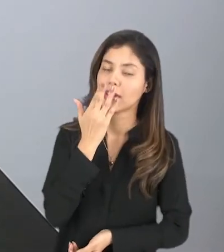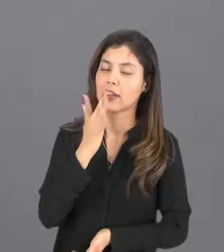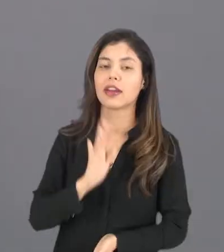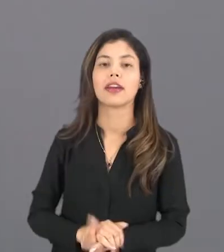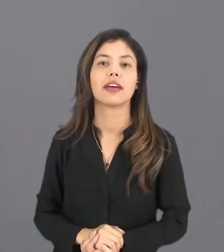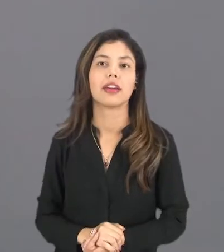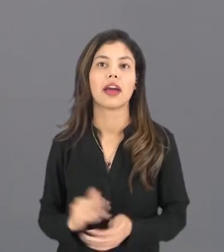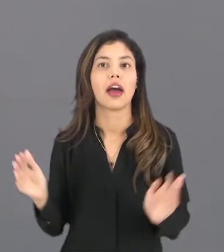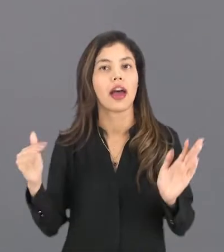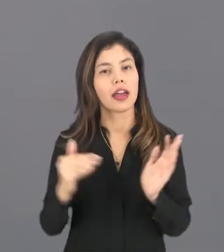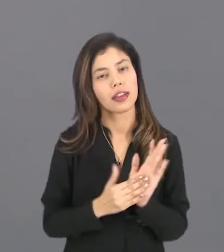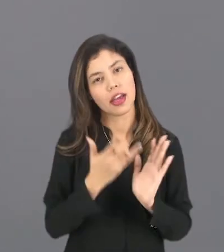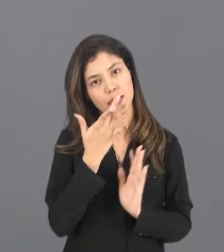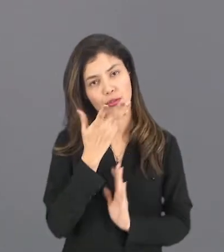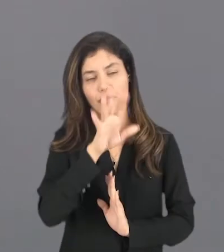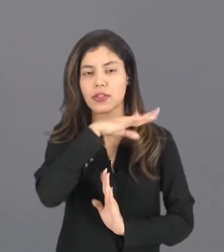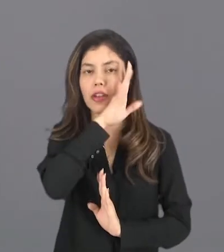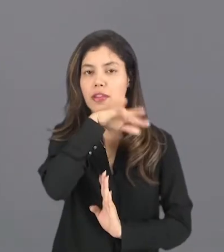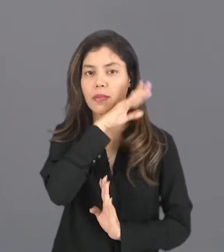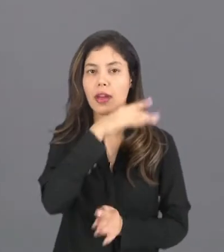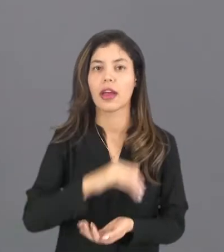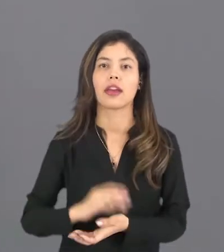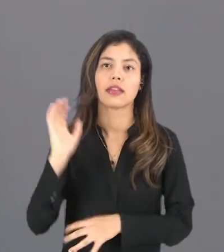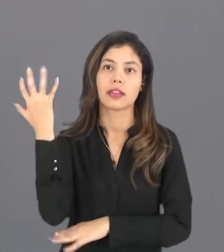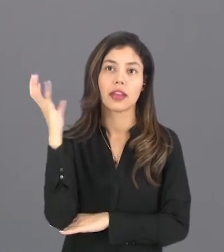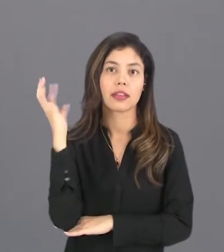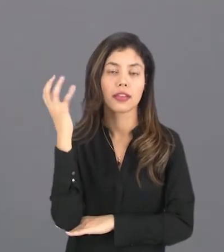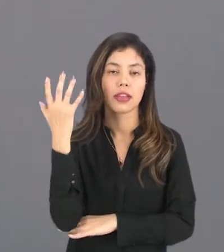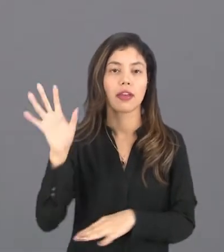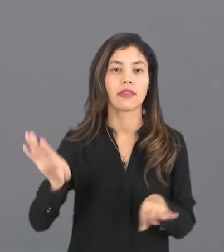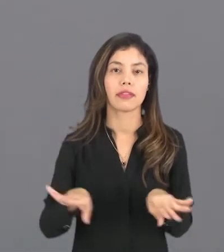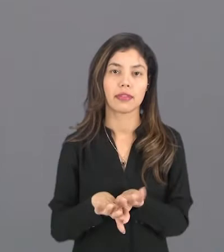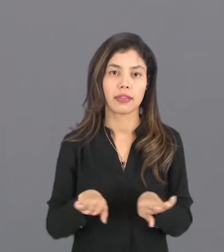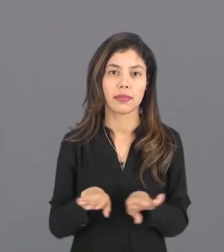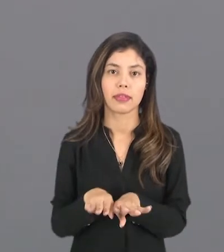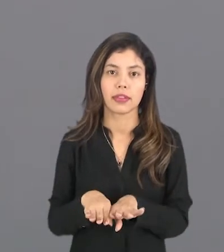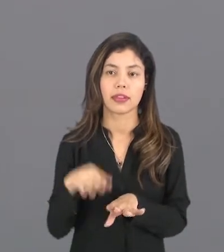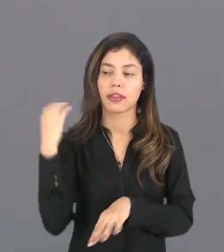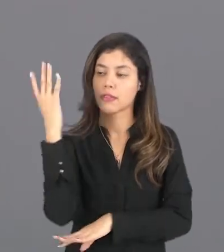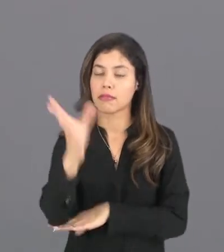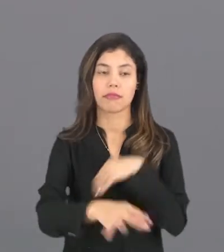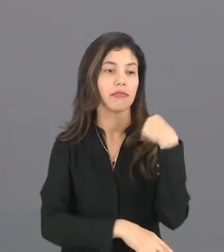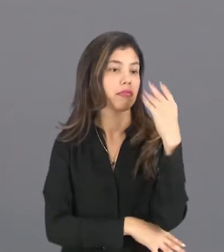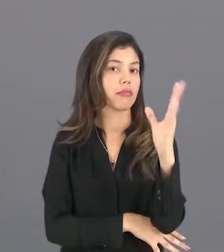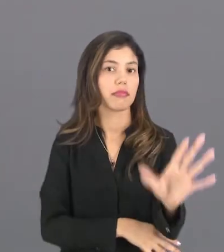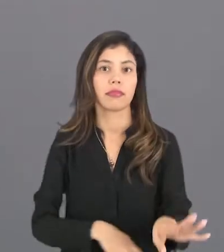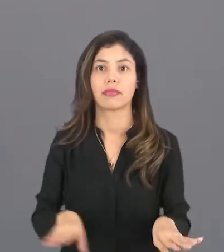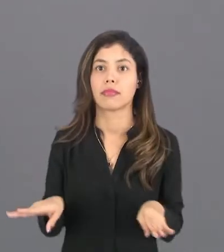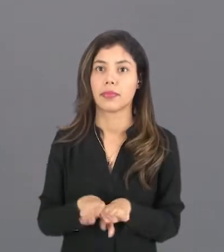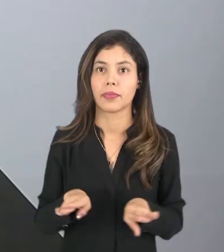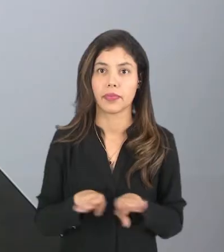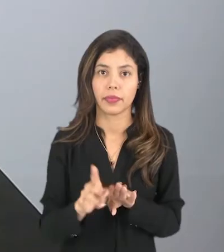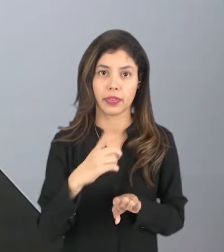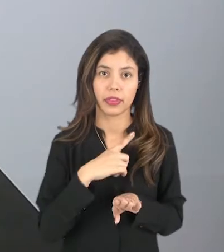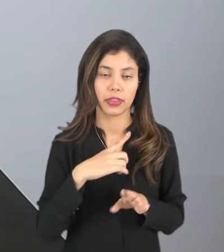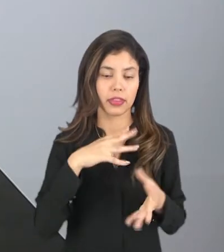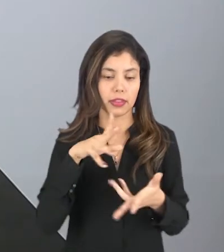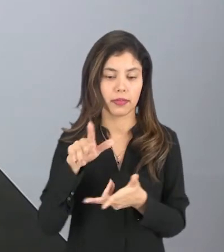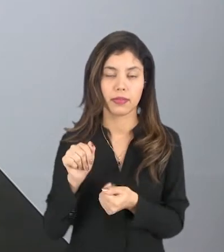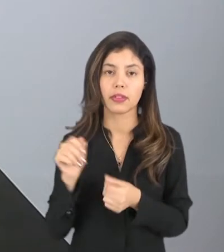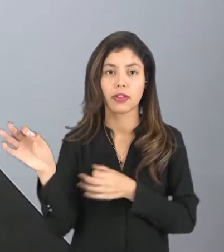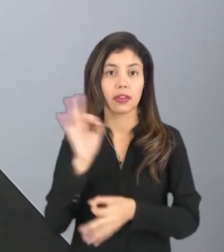e desde as cores dos animais, das plantas e da floresta. Esse mundinho, ele é